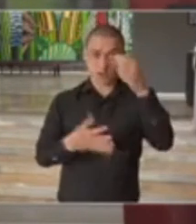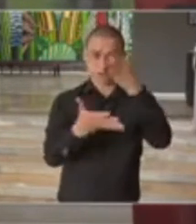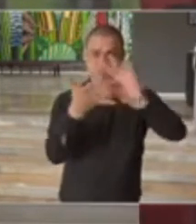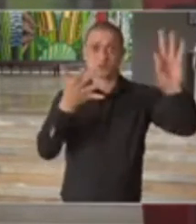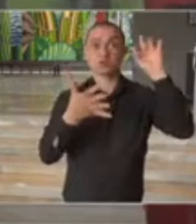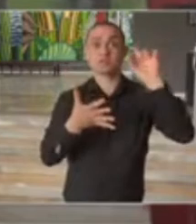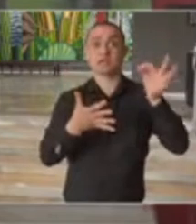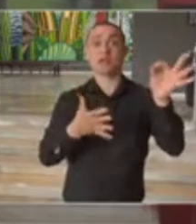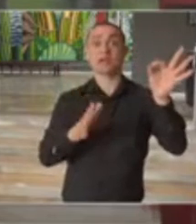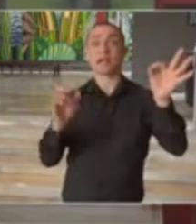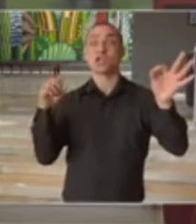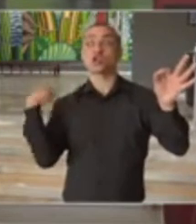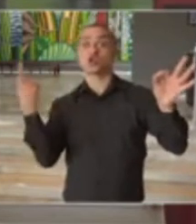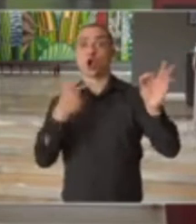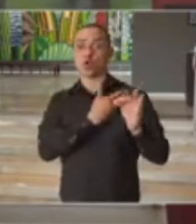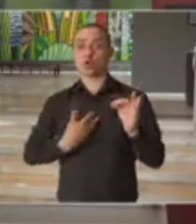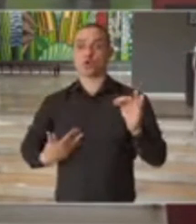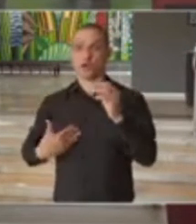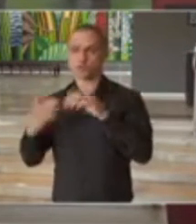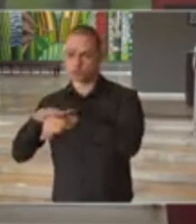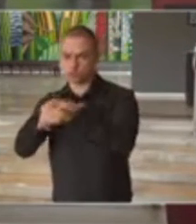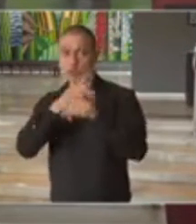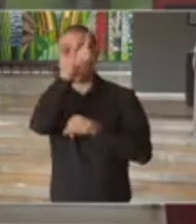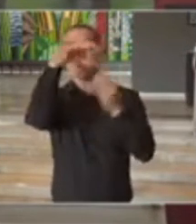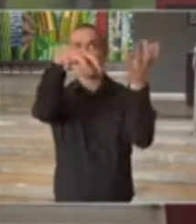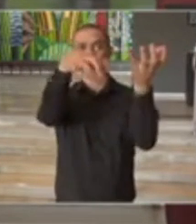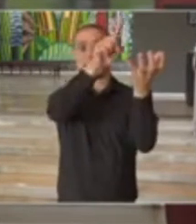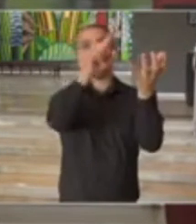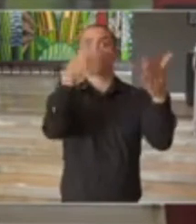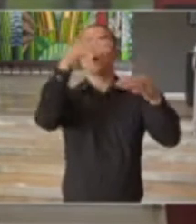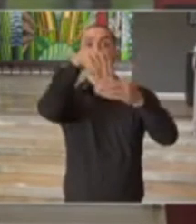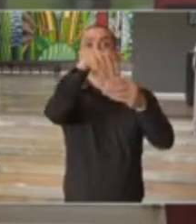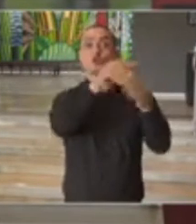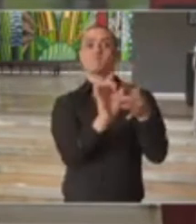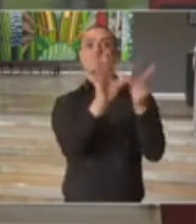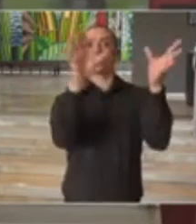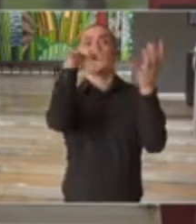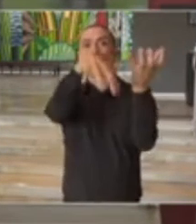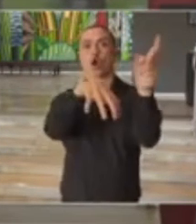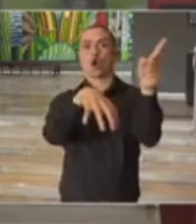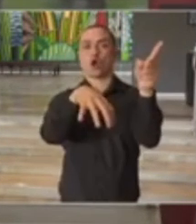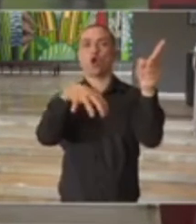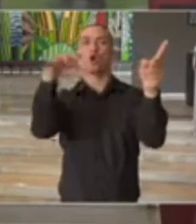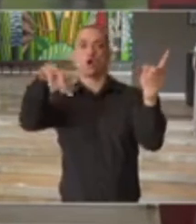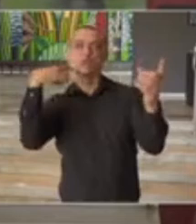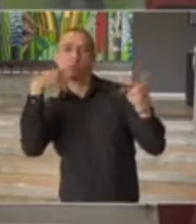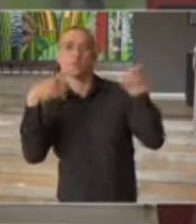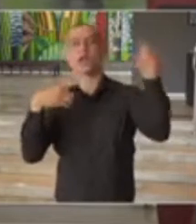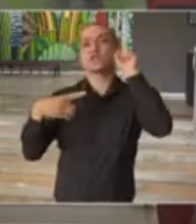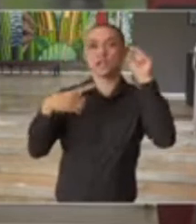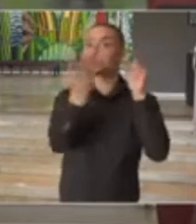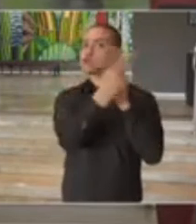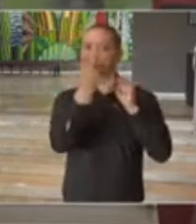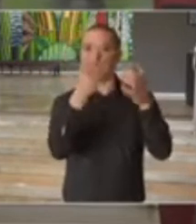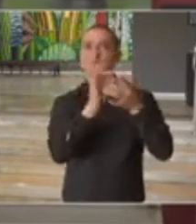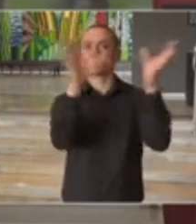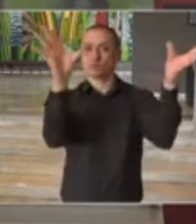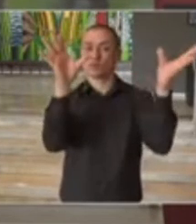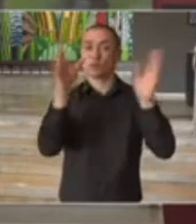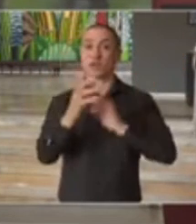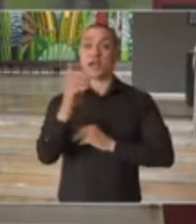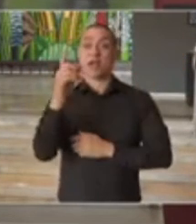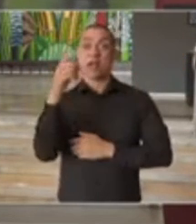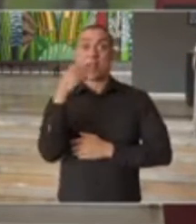originária de um entendimento no Congresso Nacional, votada e aprovada no Congresso, Câmara e Senado. E houve uma